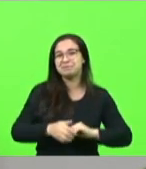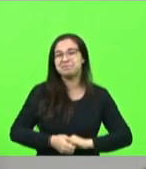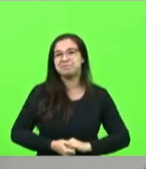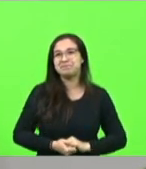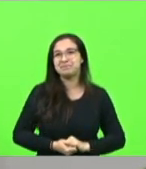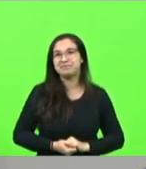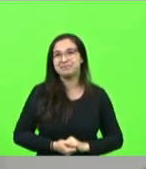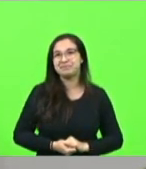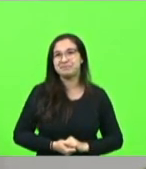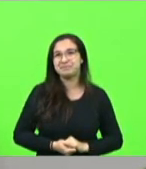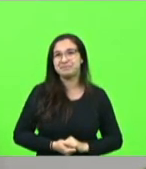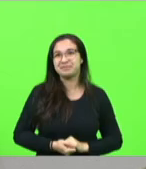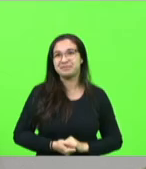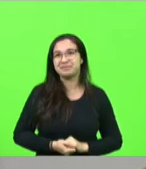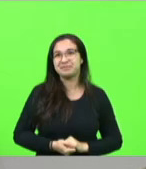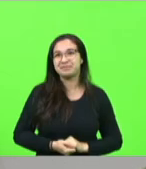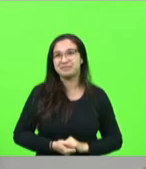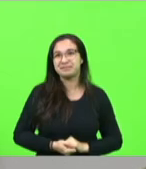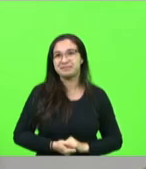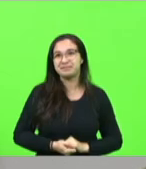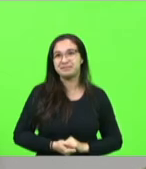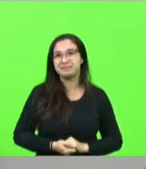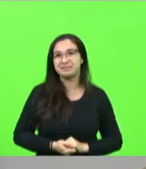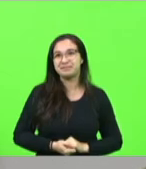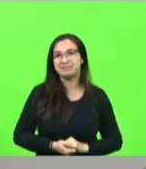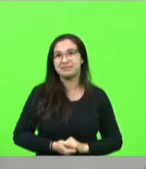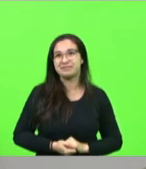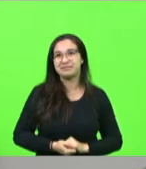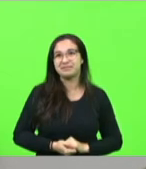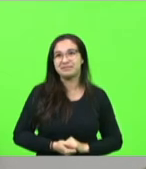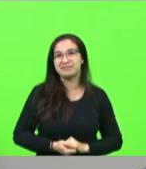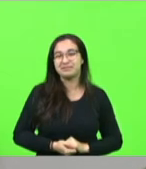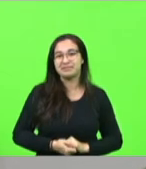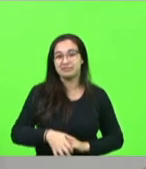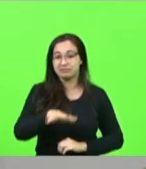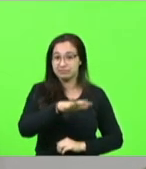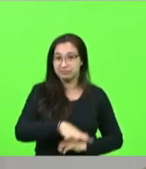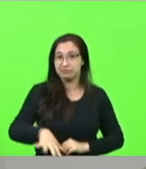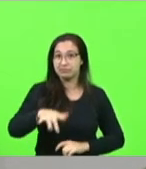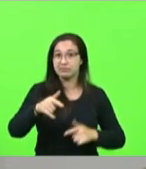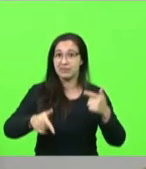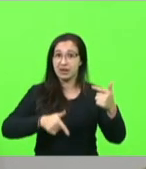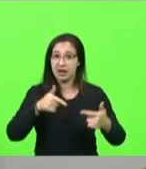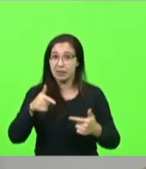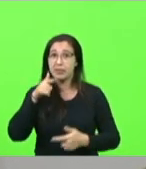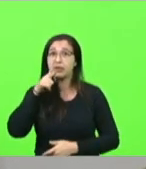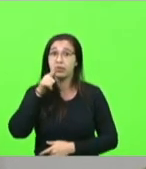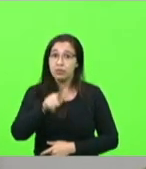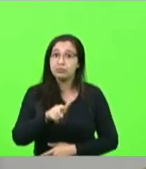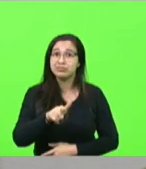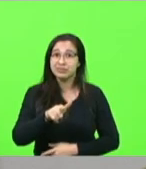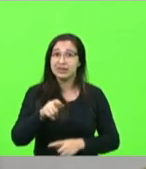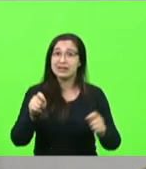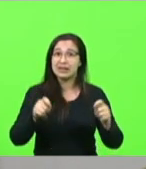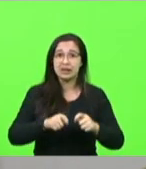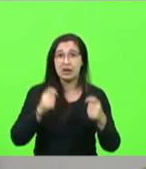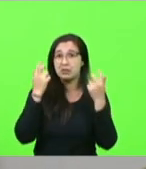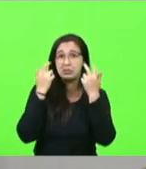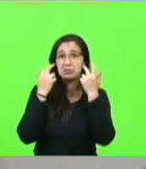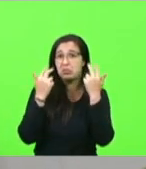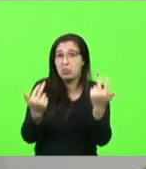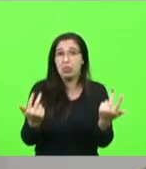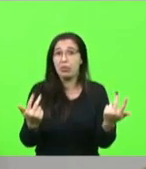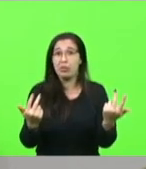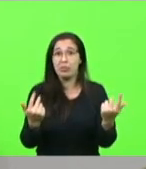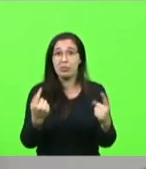desculpa, consegue estar no mercado de trabalho como uma pessoa normal, porque